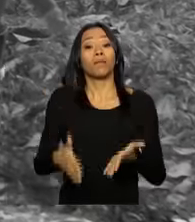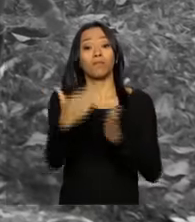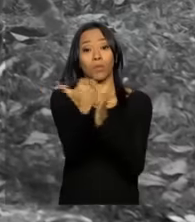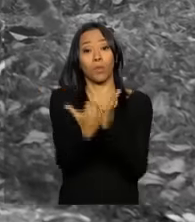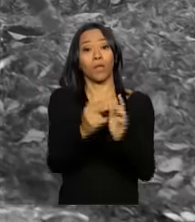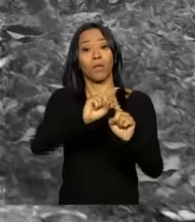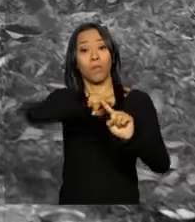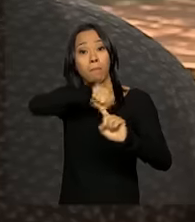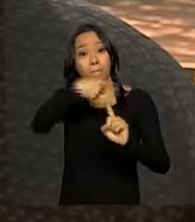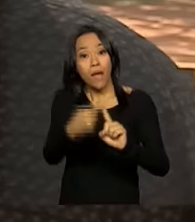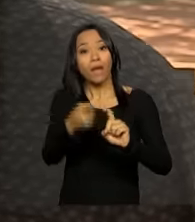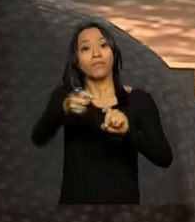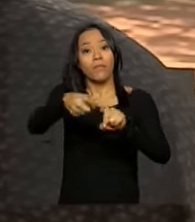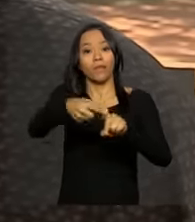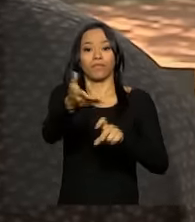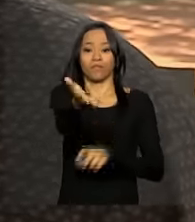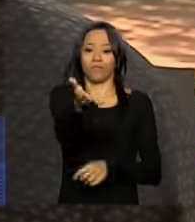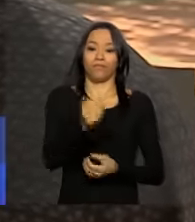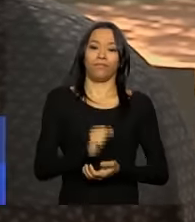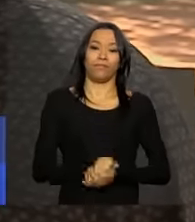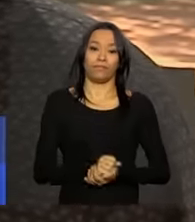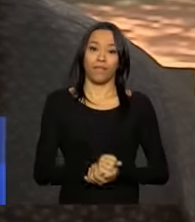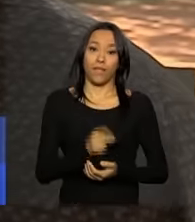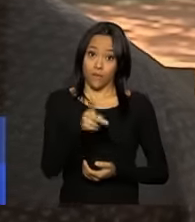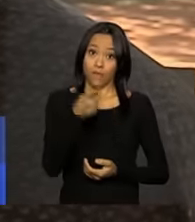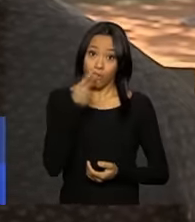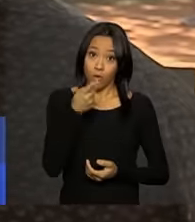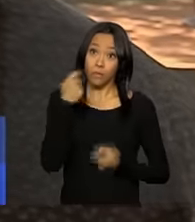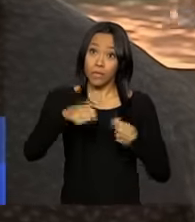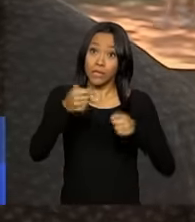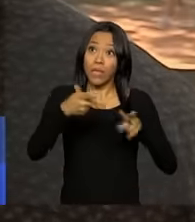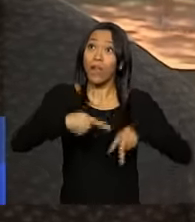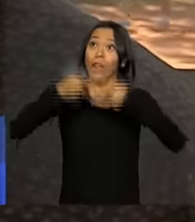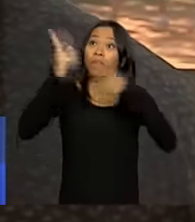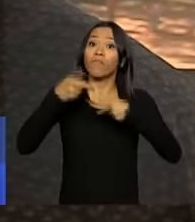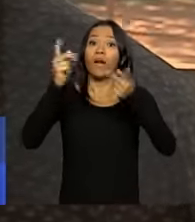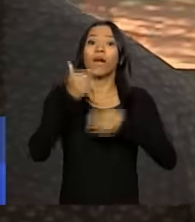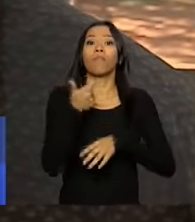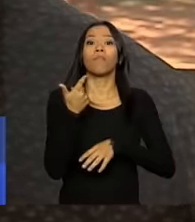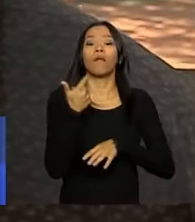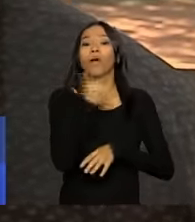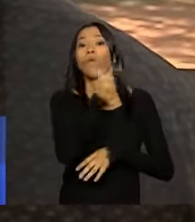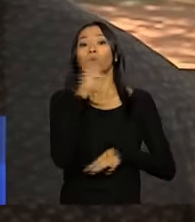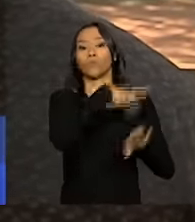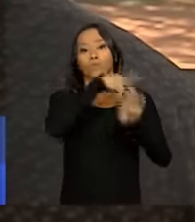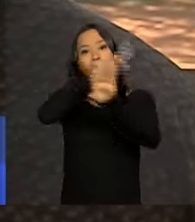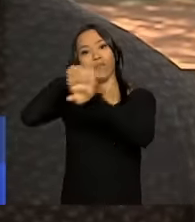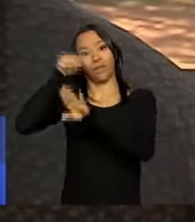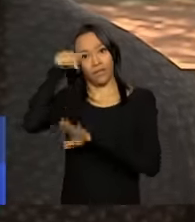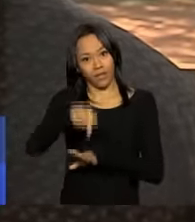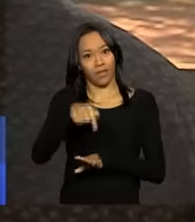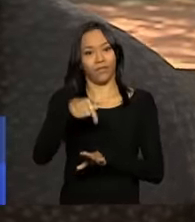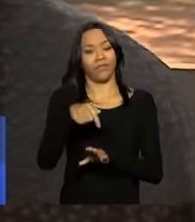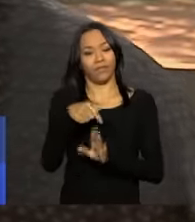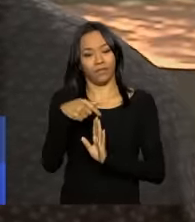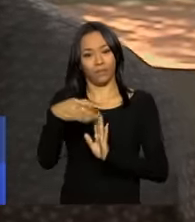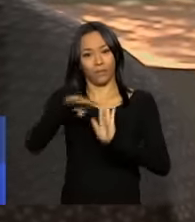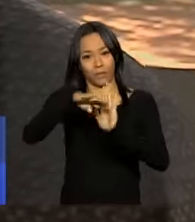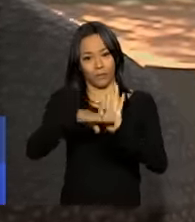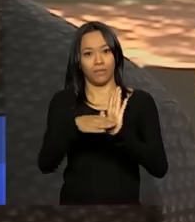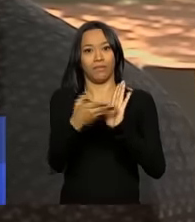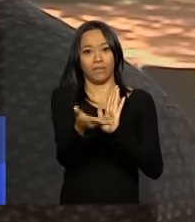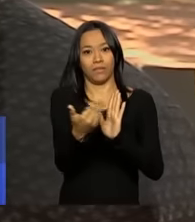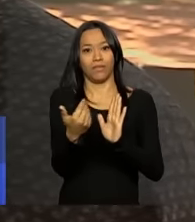programa que tem até que ser exportado para outros países, porque ele atende a um